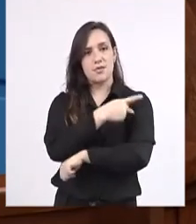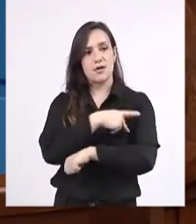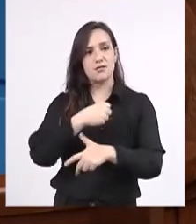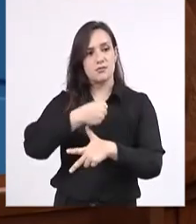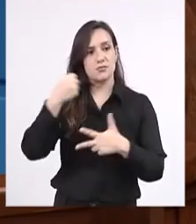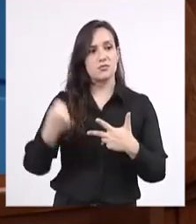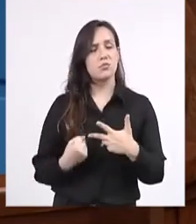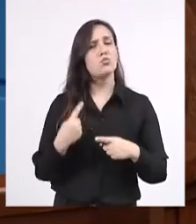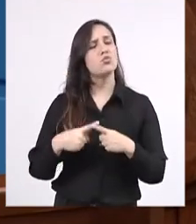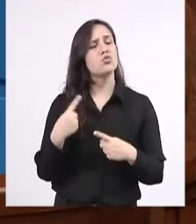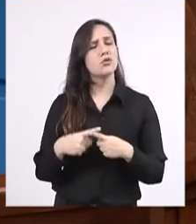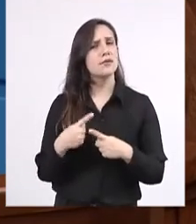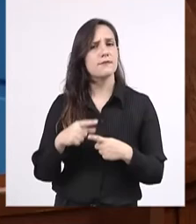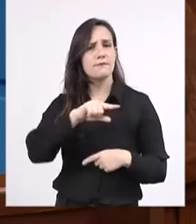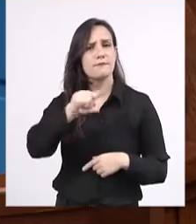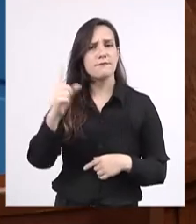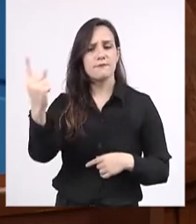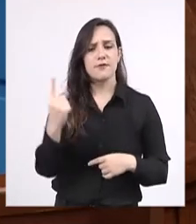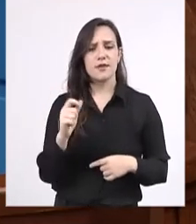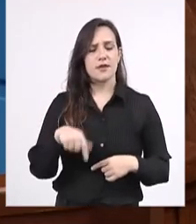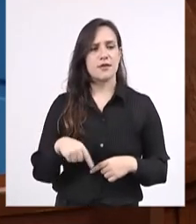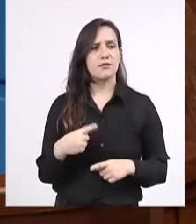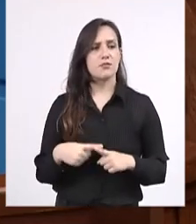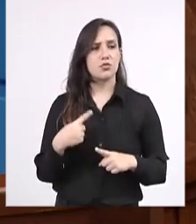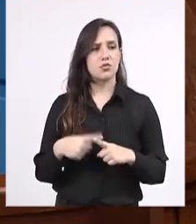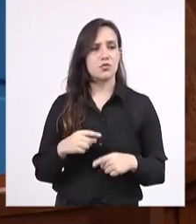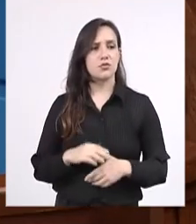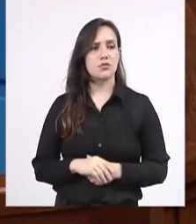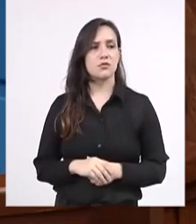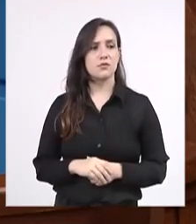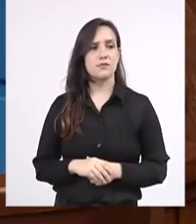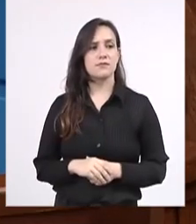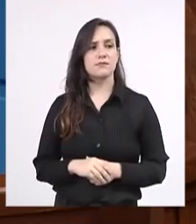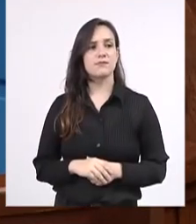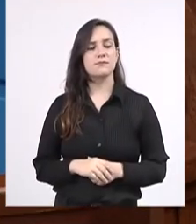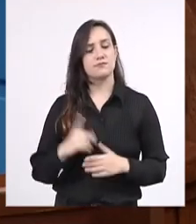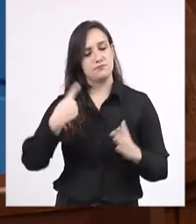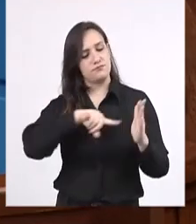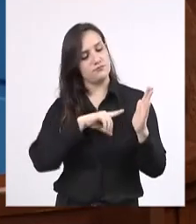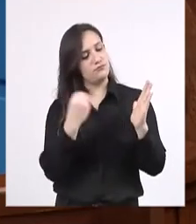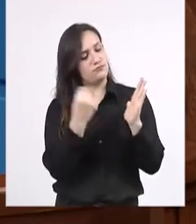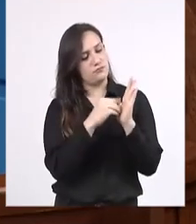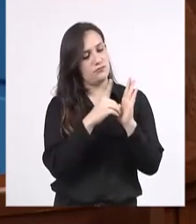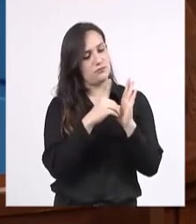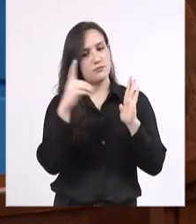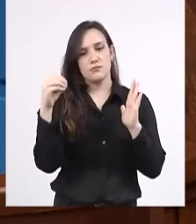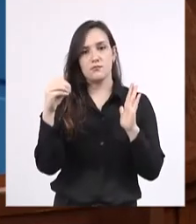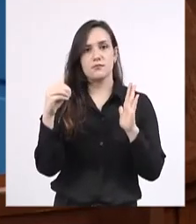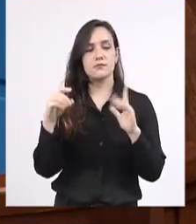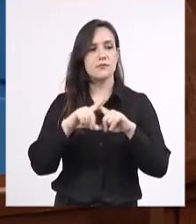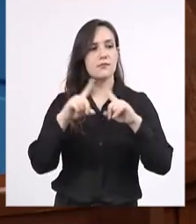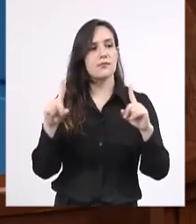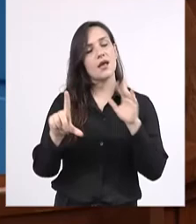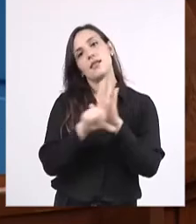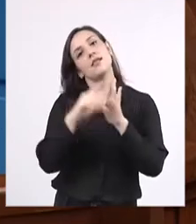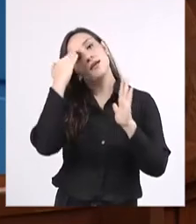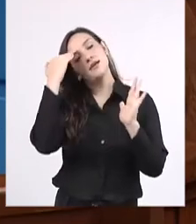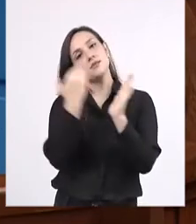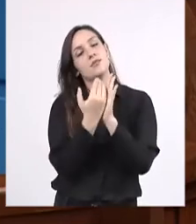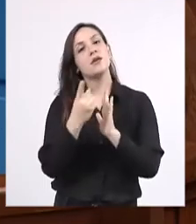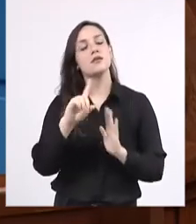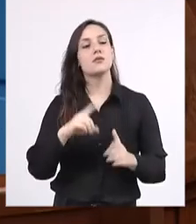hoje, senhores deputados, porque, a despeito dessa publicação em diário oficial, a lei não está sendo